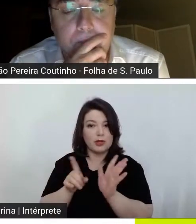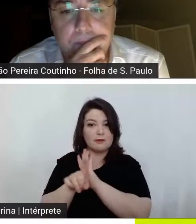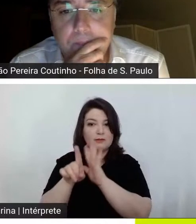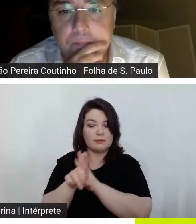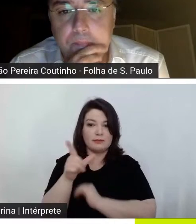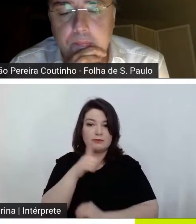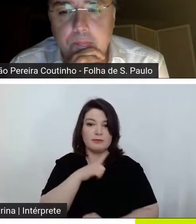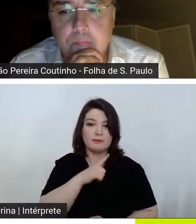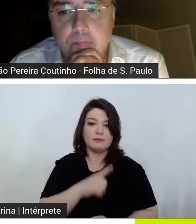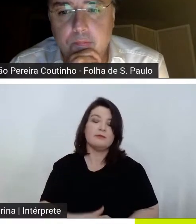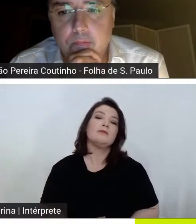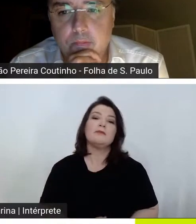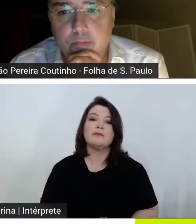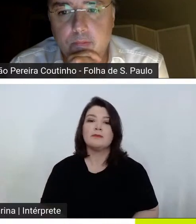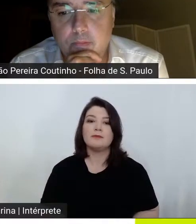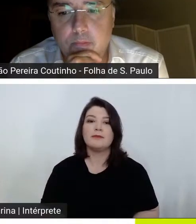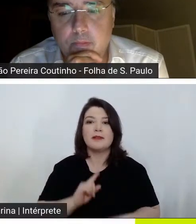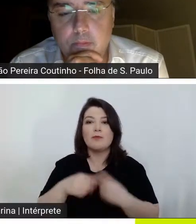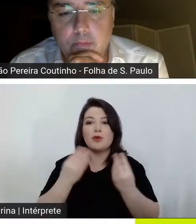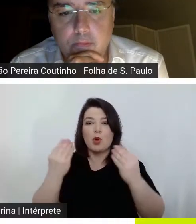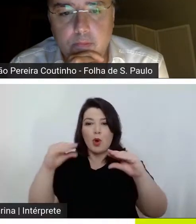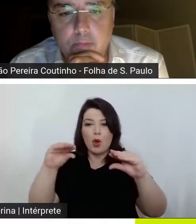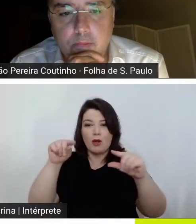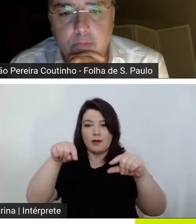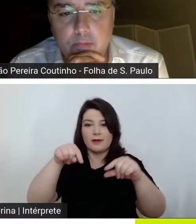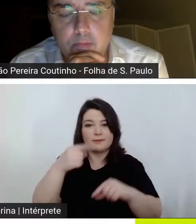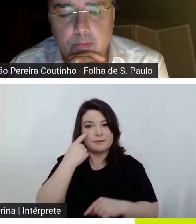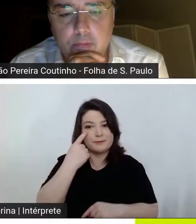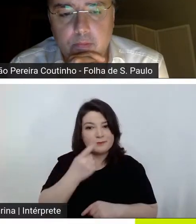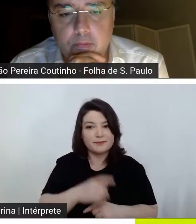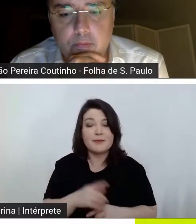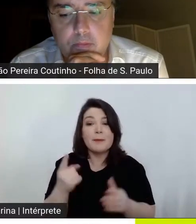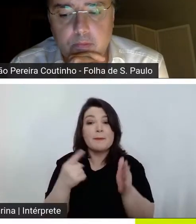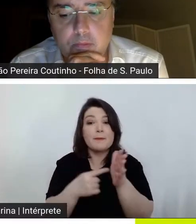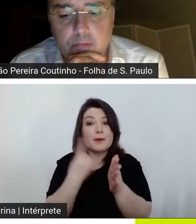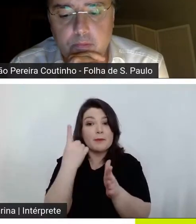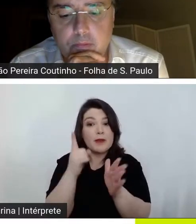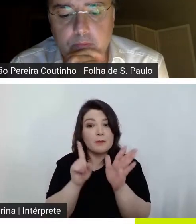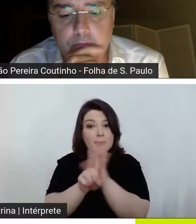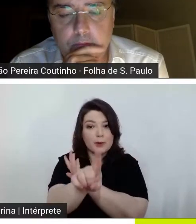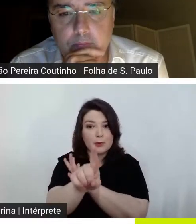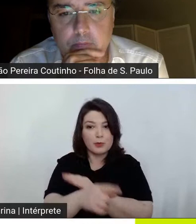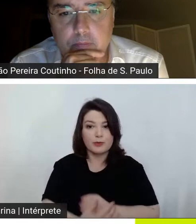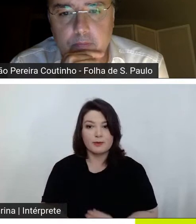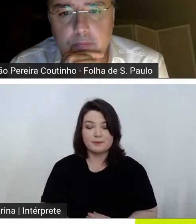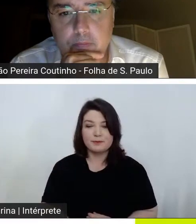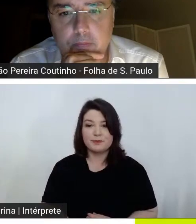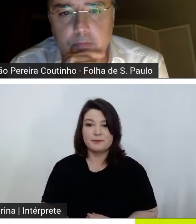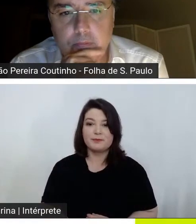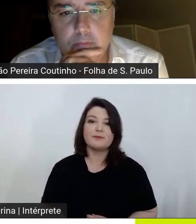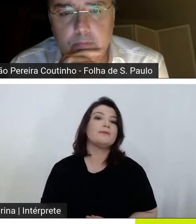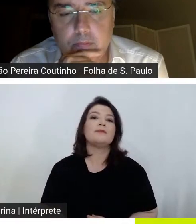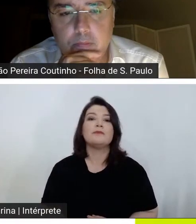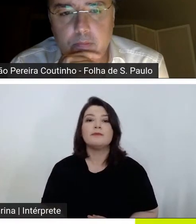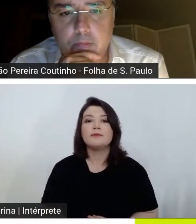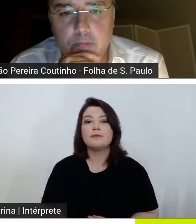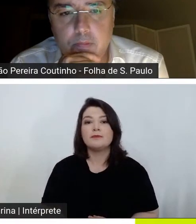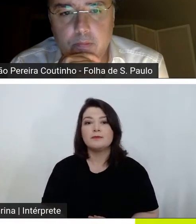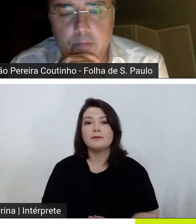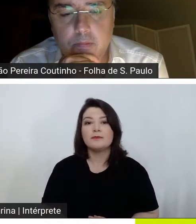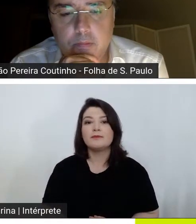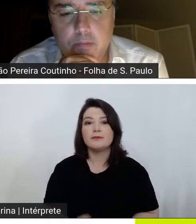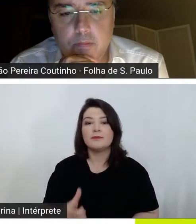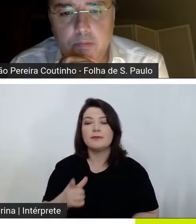aqui na tela para vocês a minha primeira pergunta é sobre uma expressão de um